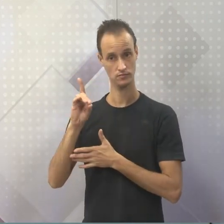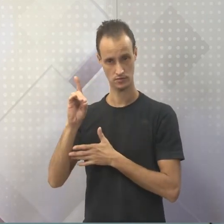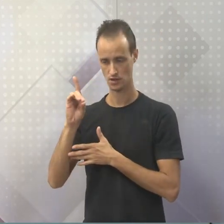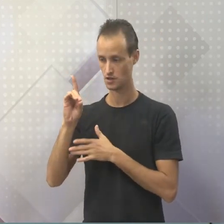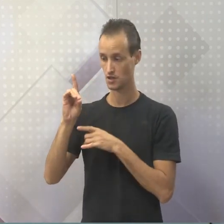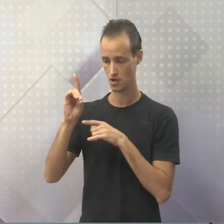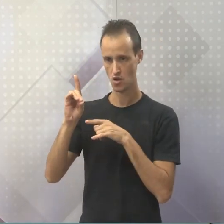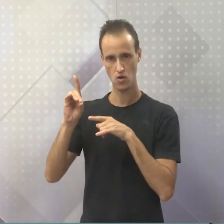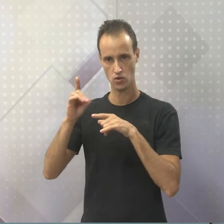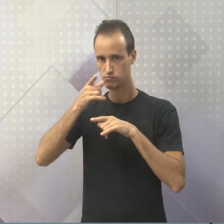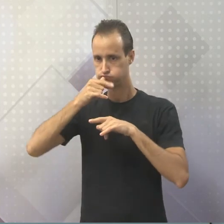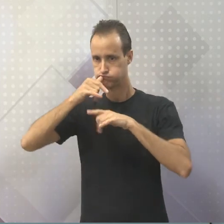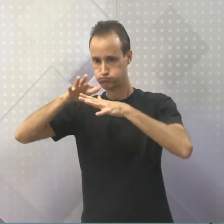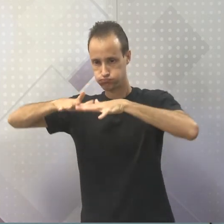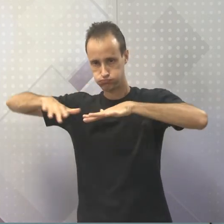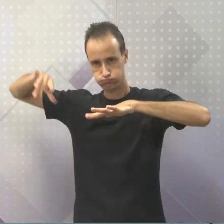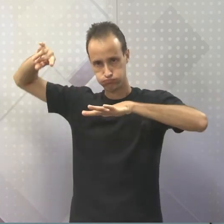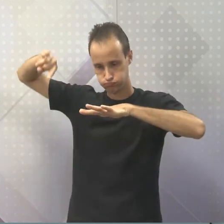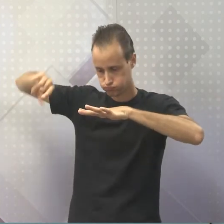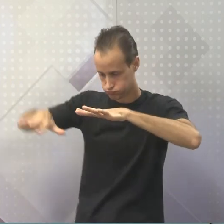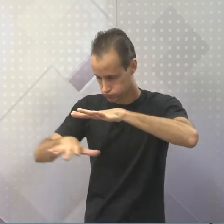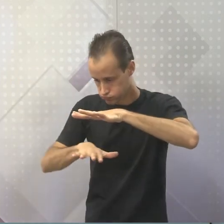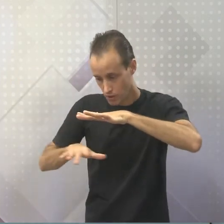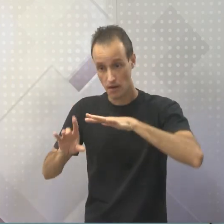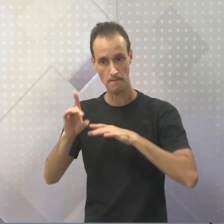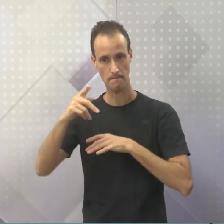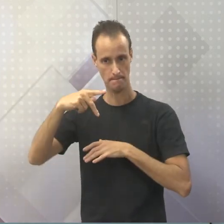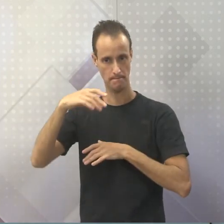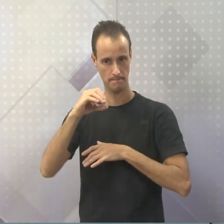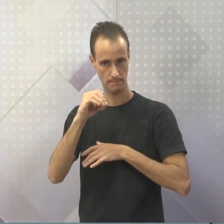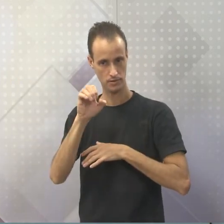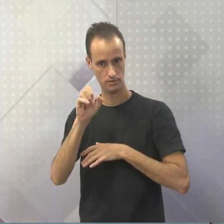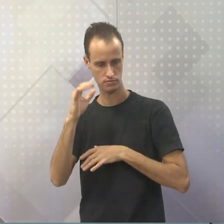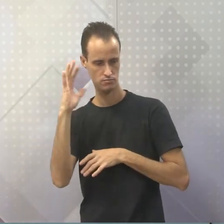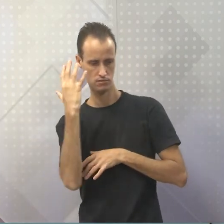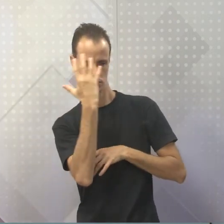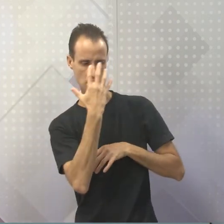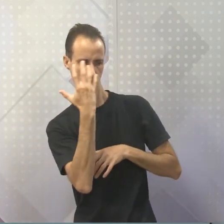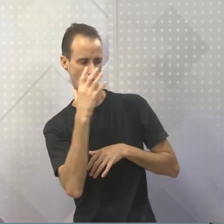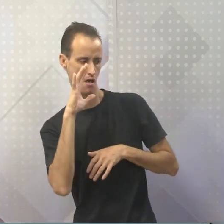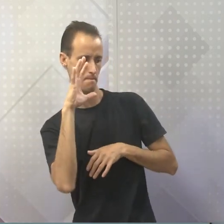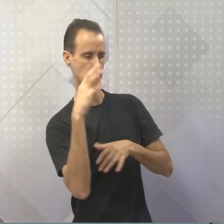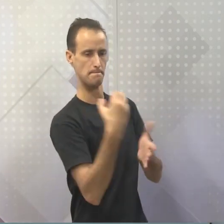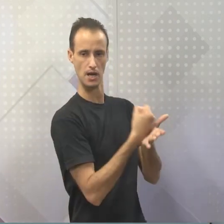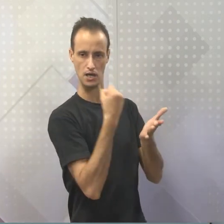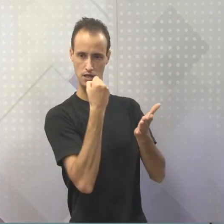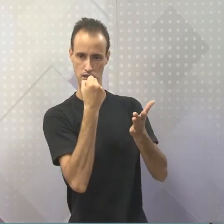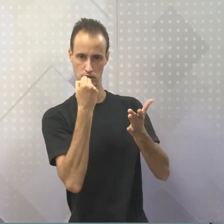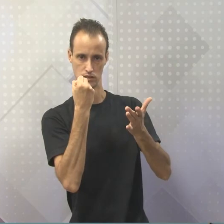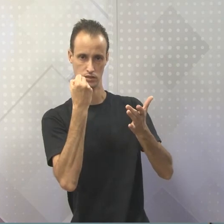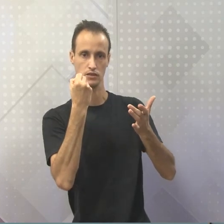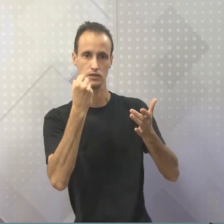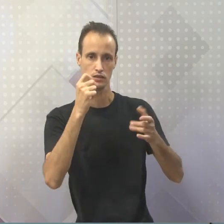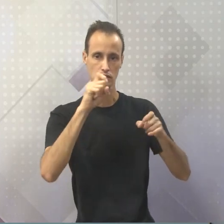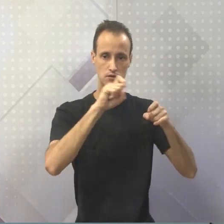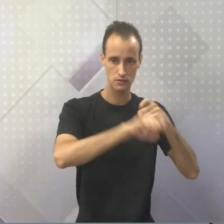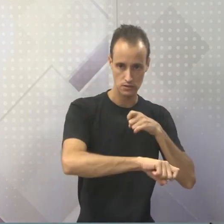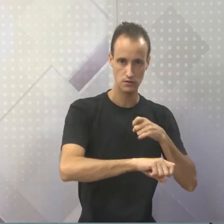um deus também, se encantou por ela. Se encantou por ela e decidiu fazer o seguinte.